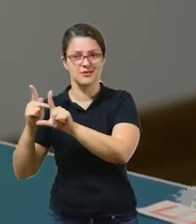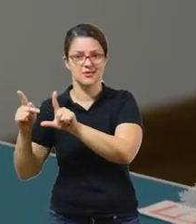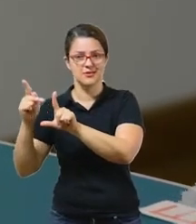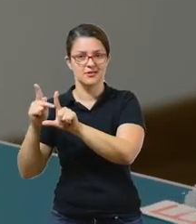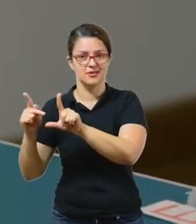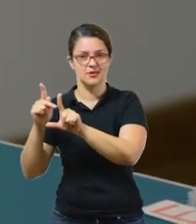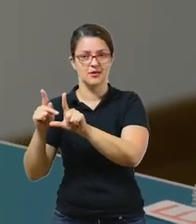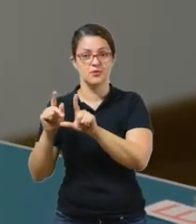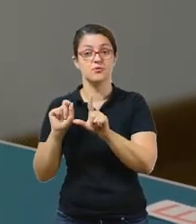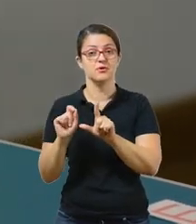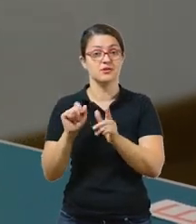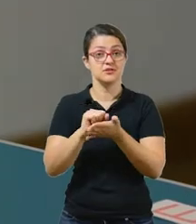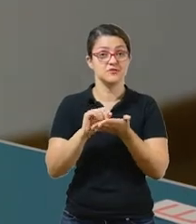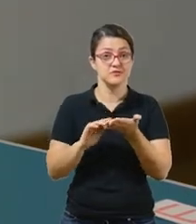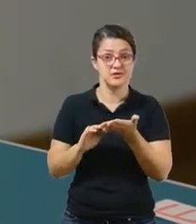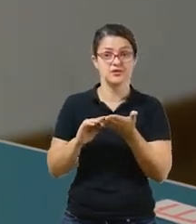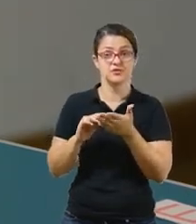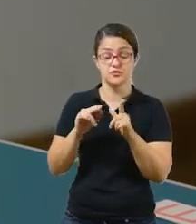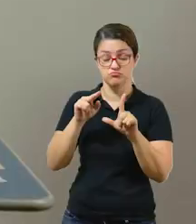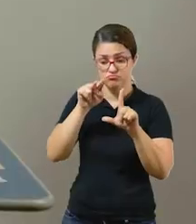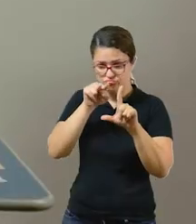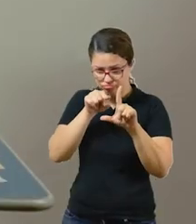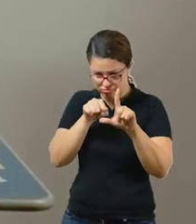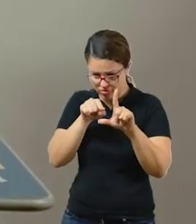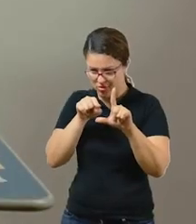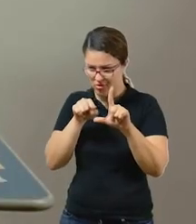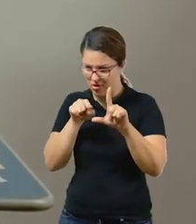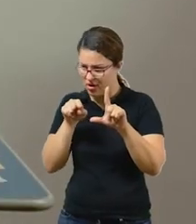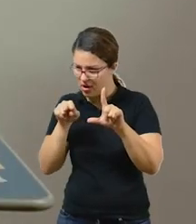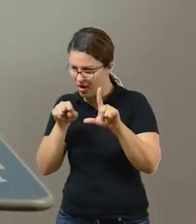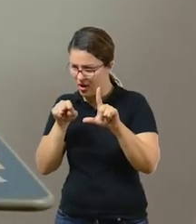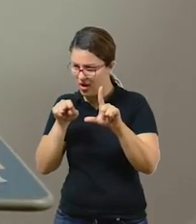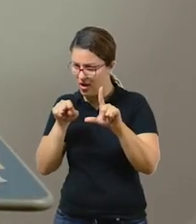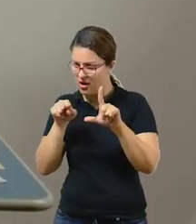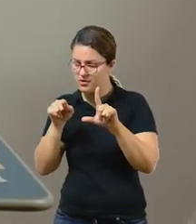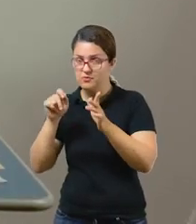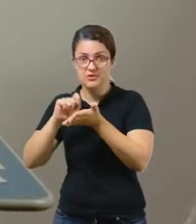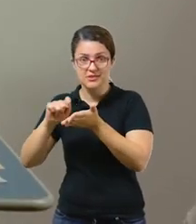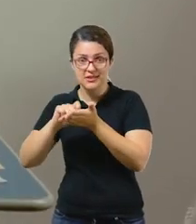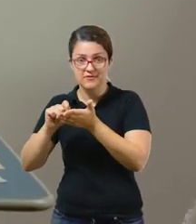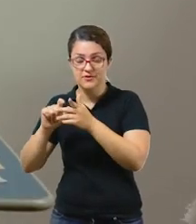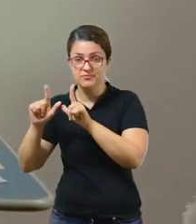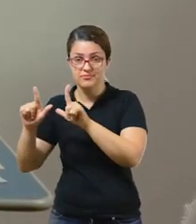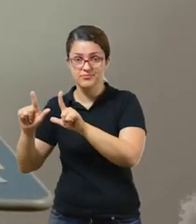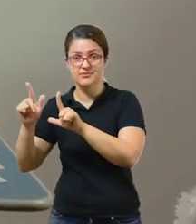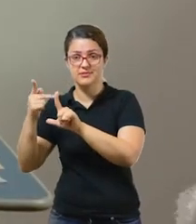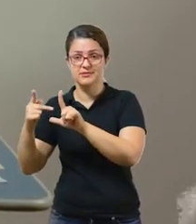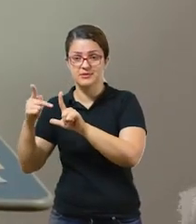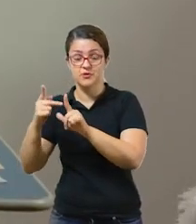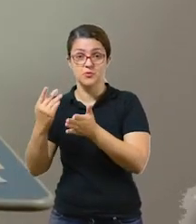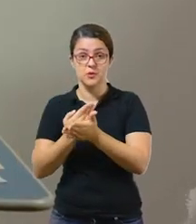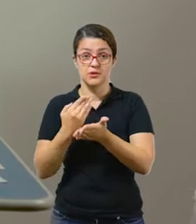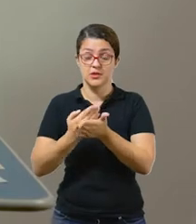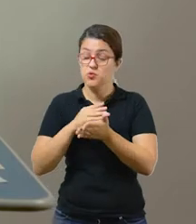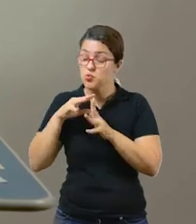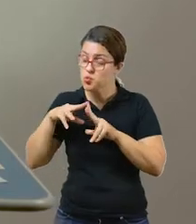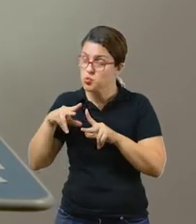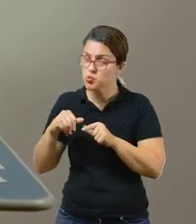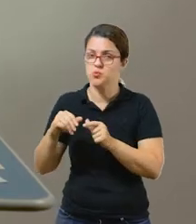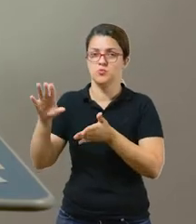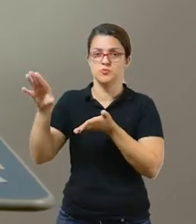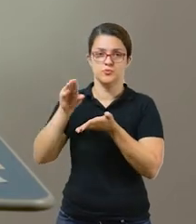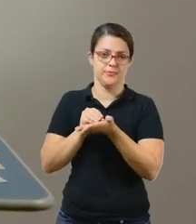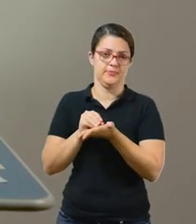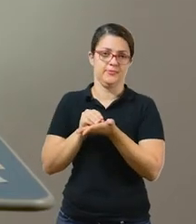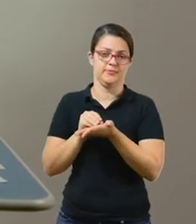o desenho e a escrita, porque depois ela vai escrever no caderno, tá? Todas as palavras que ela trabalhar, ela